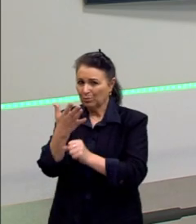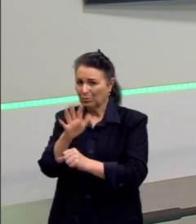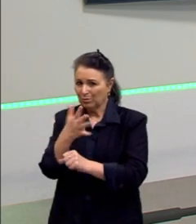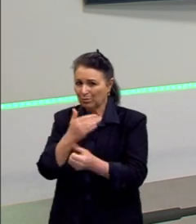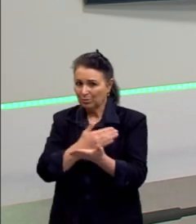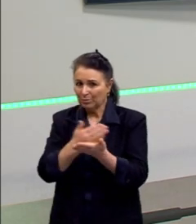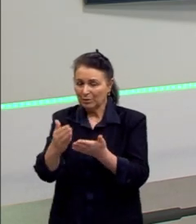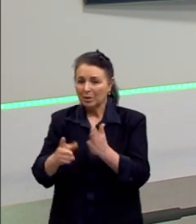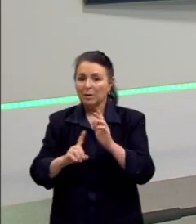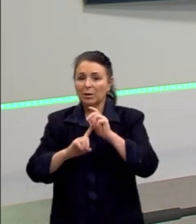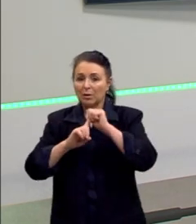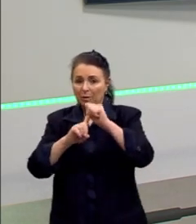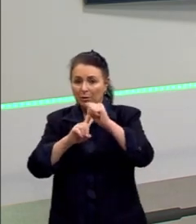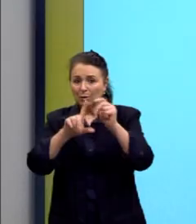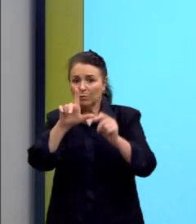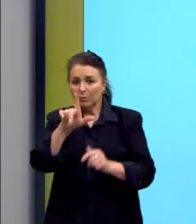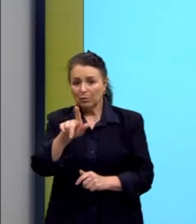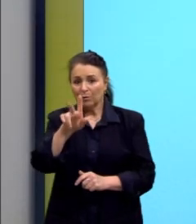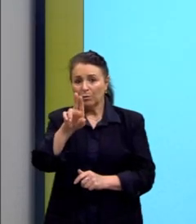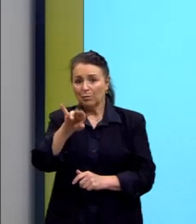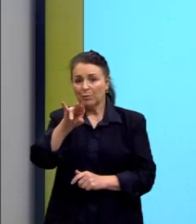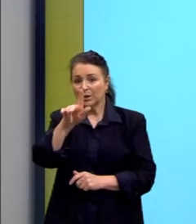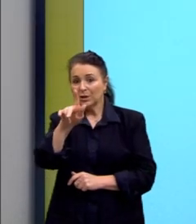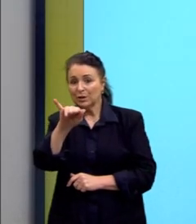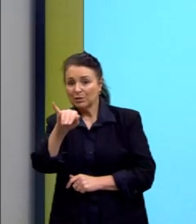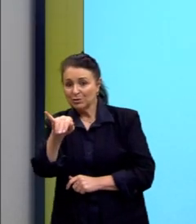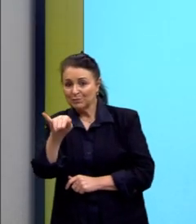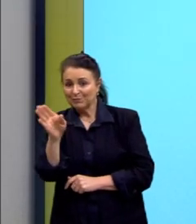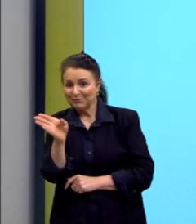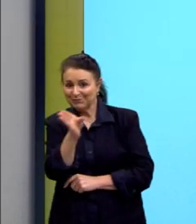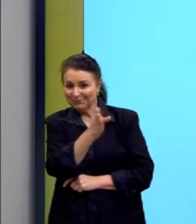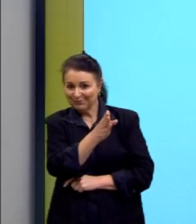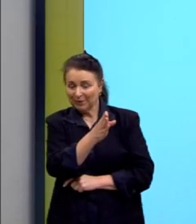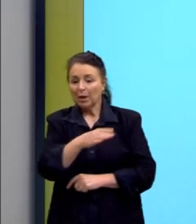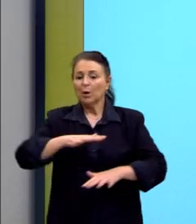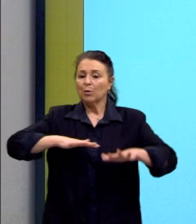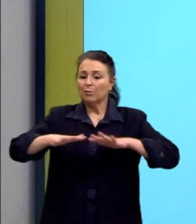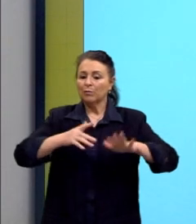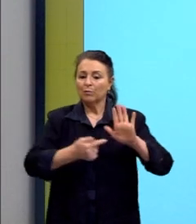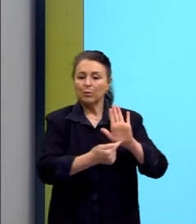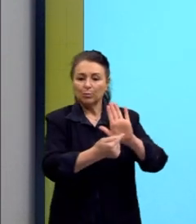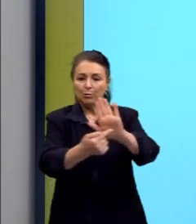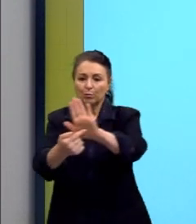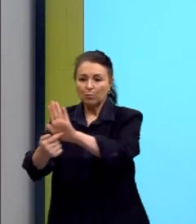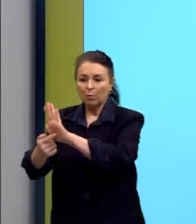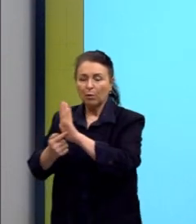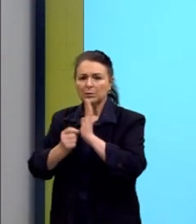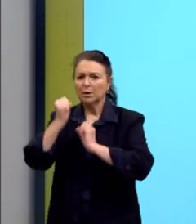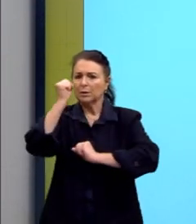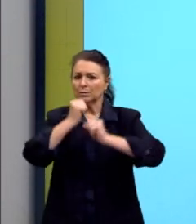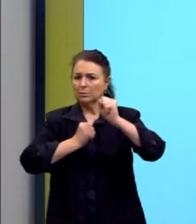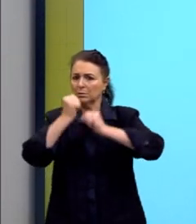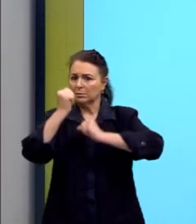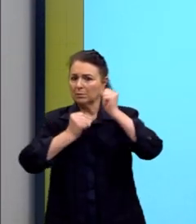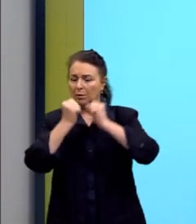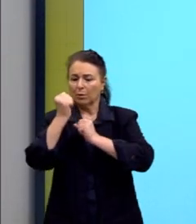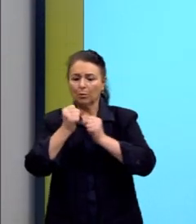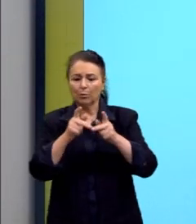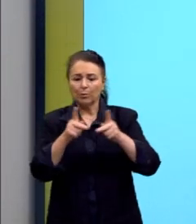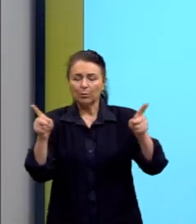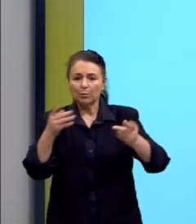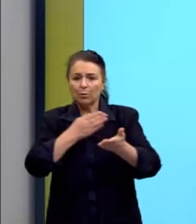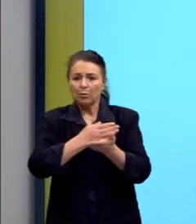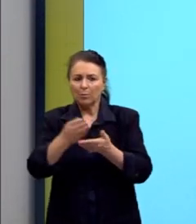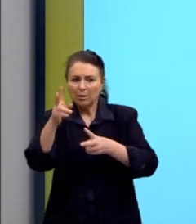artista foi o Luigi Russolo. Um movimento, então, que vem para falar da industrialização. É um período em que a gente